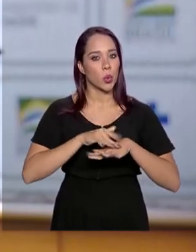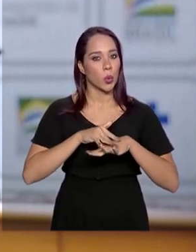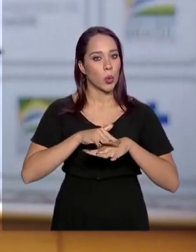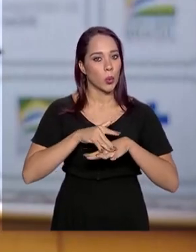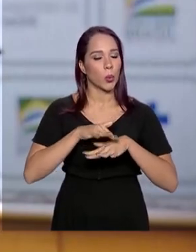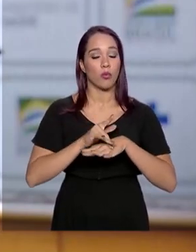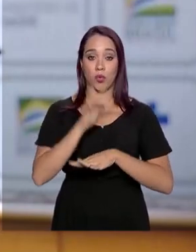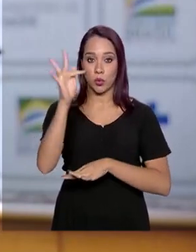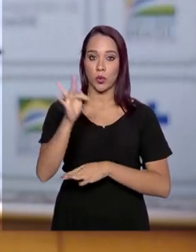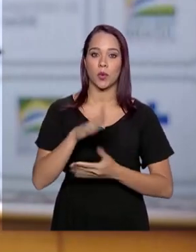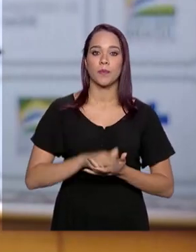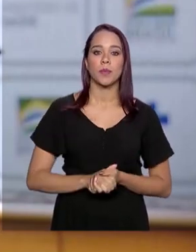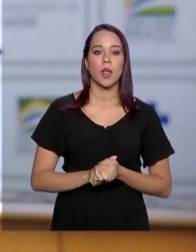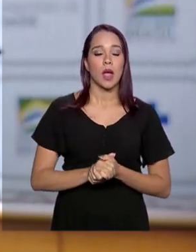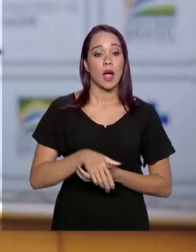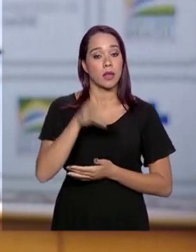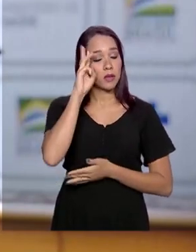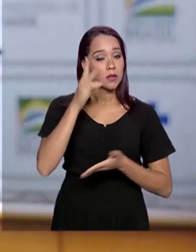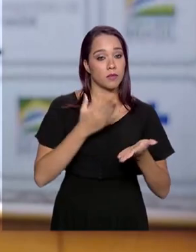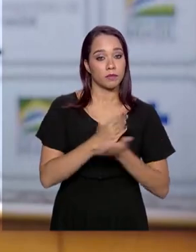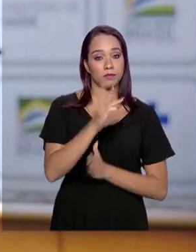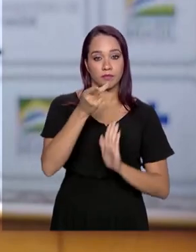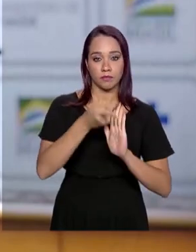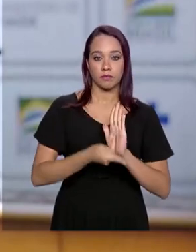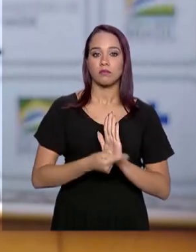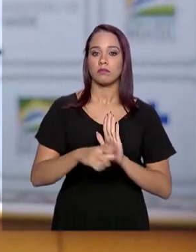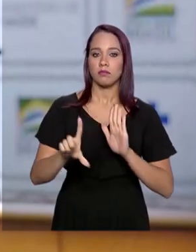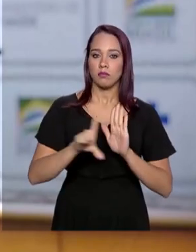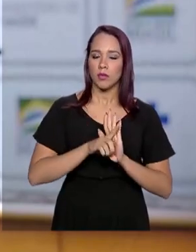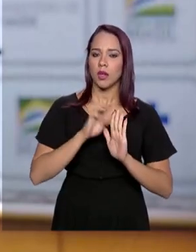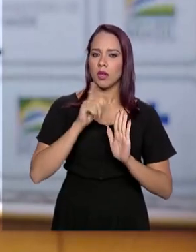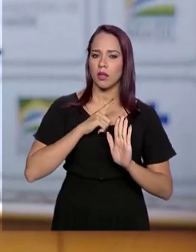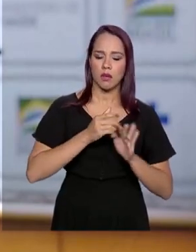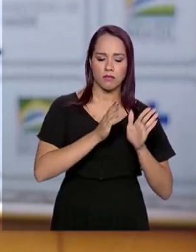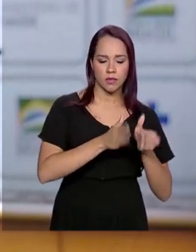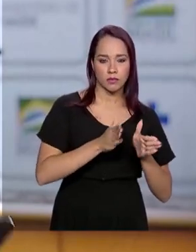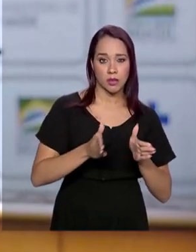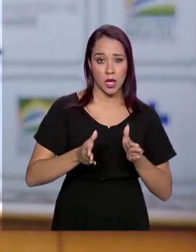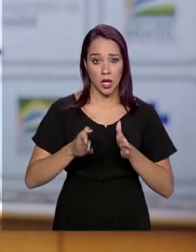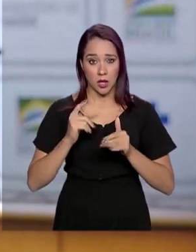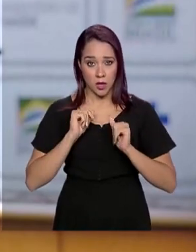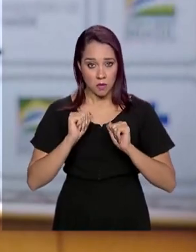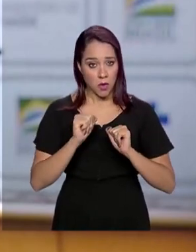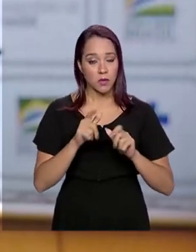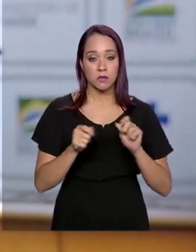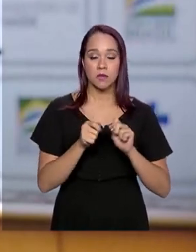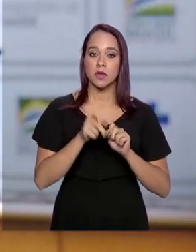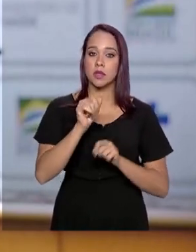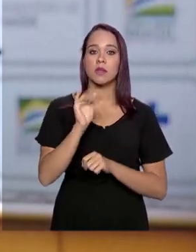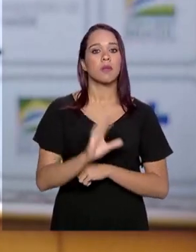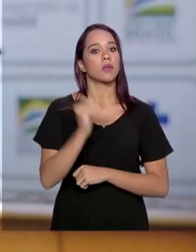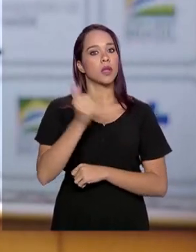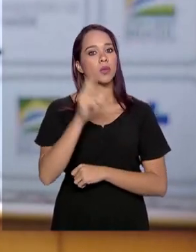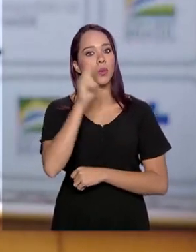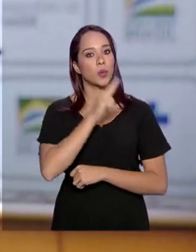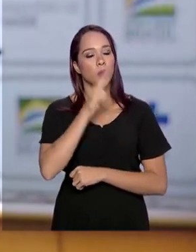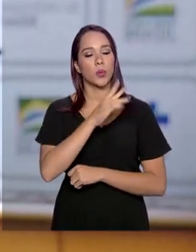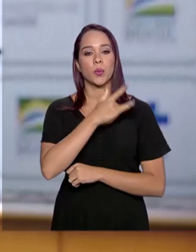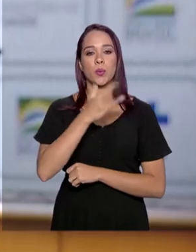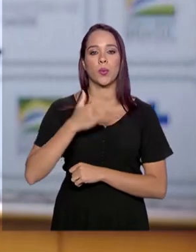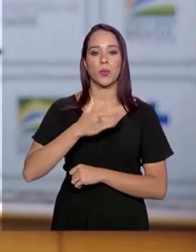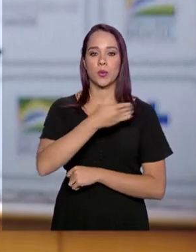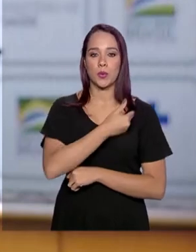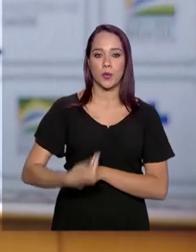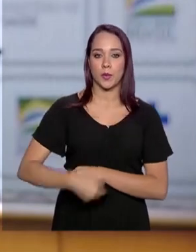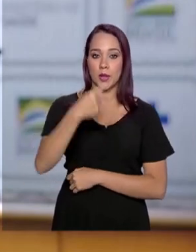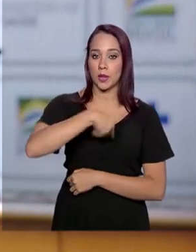terça-feira, a Câmara aprovou o projeto de lei que estabelece os procedimentos que podem ser adotados em caso de emergência em saúde pública